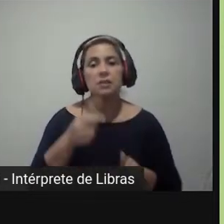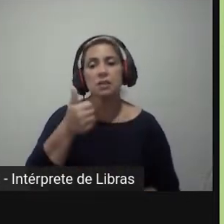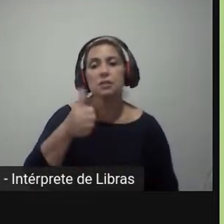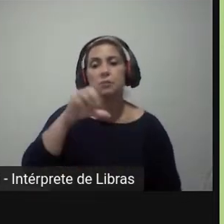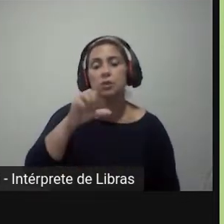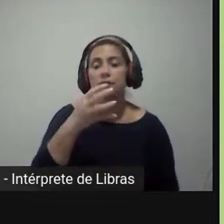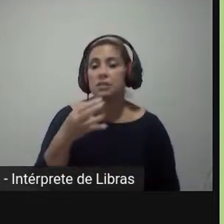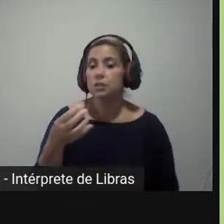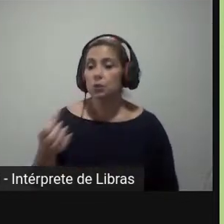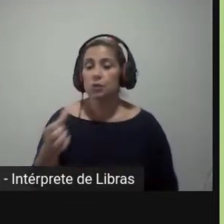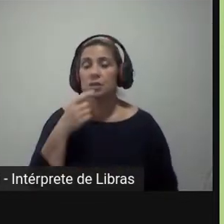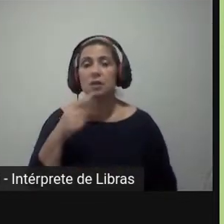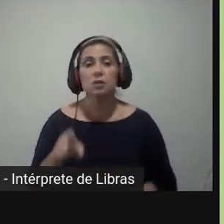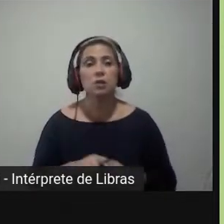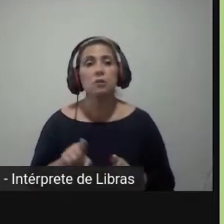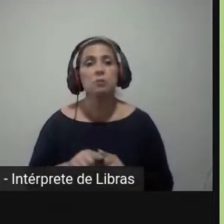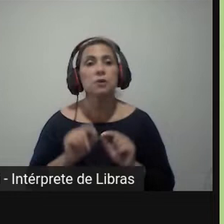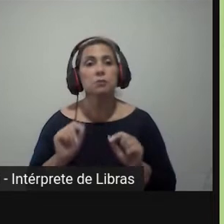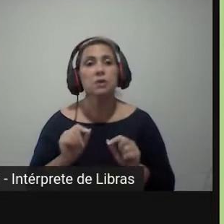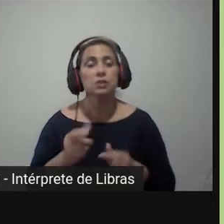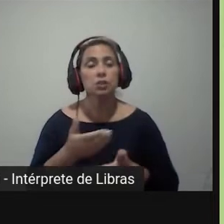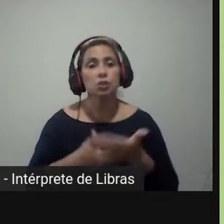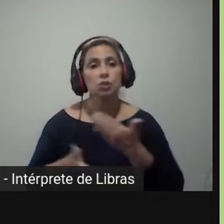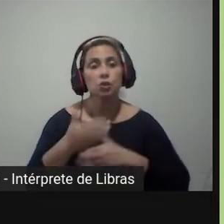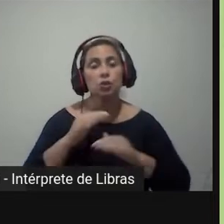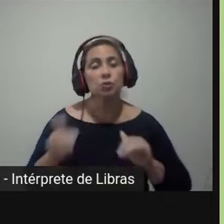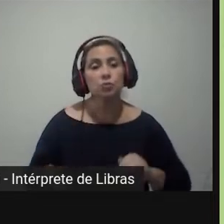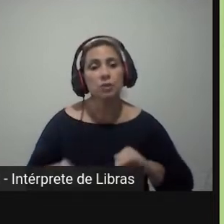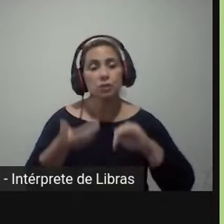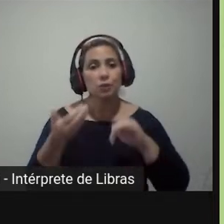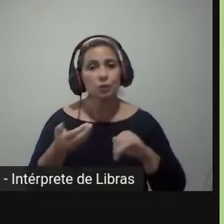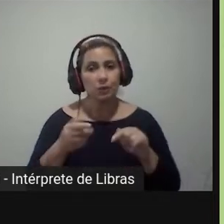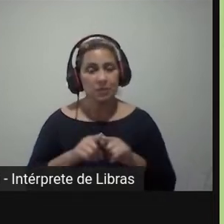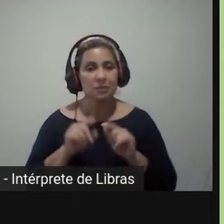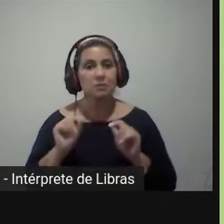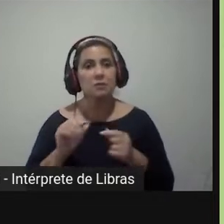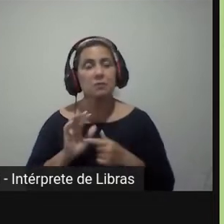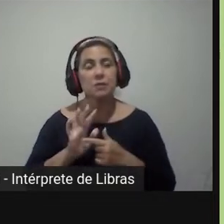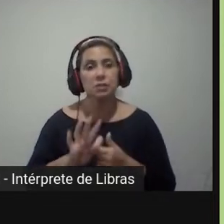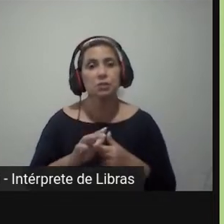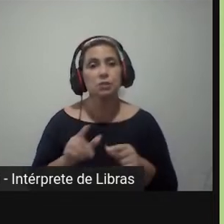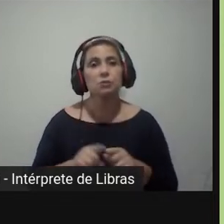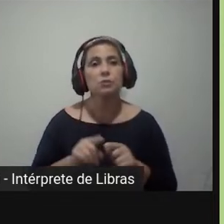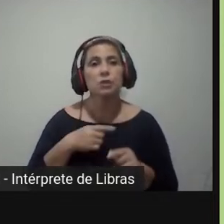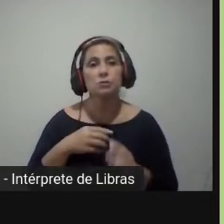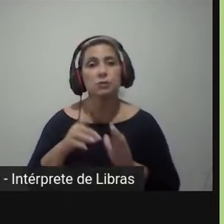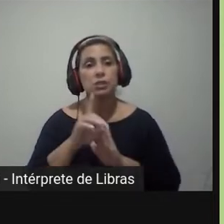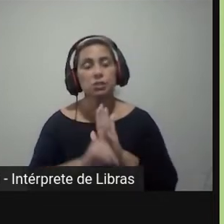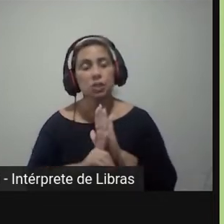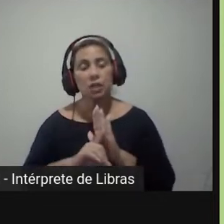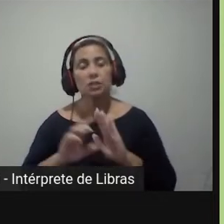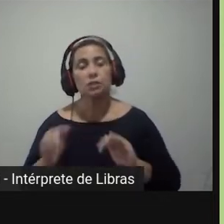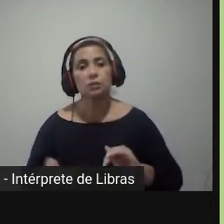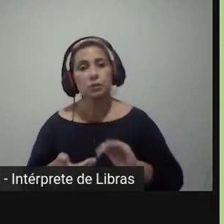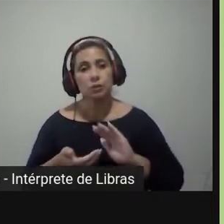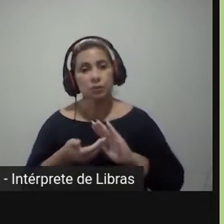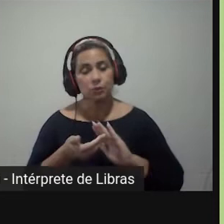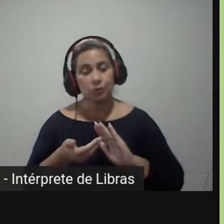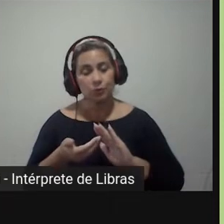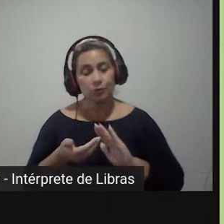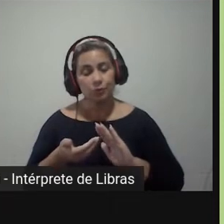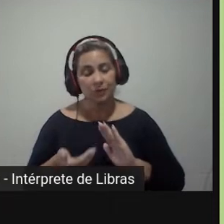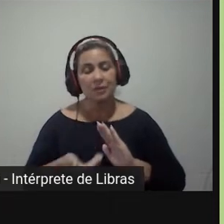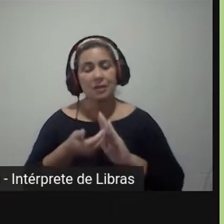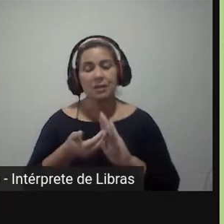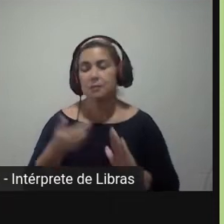quando ele se chamava Diário do Congresso Nacional Sessão 2. A Sessão 1 correspondia ao Diário da Câmara e quando não havia menção